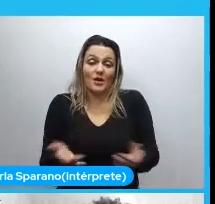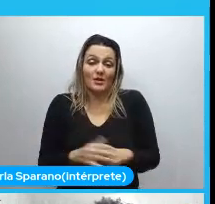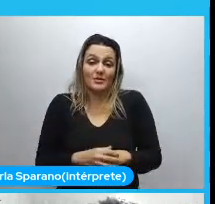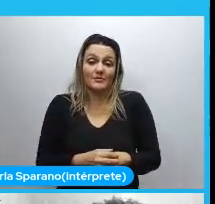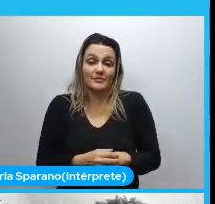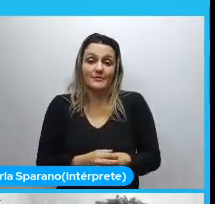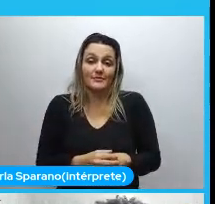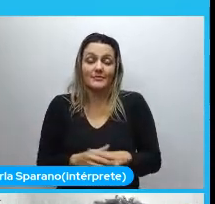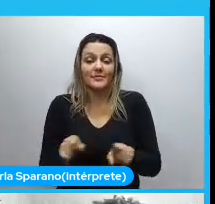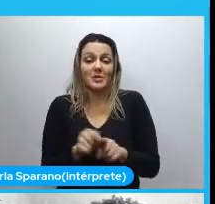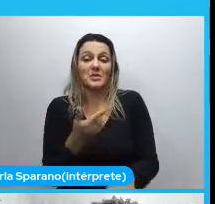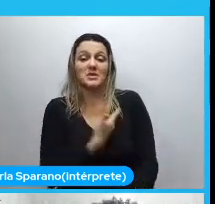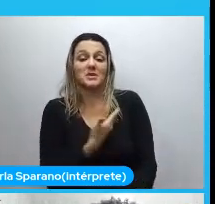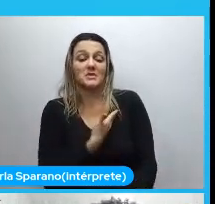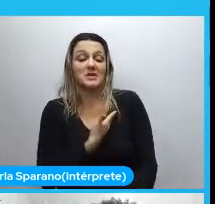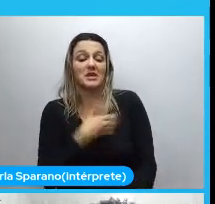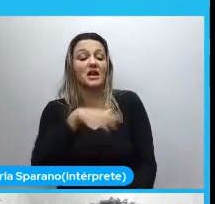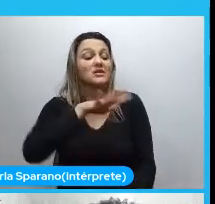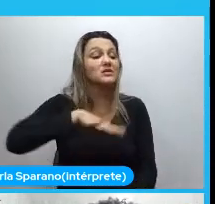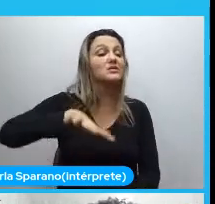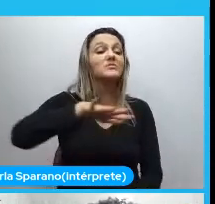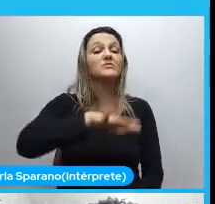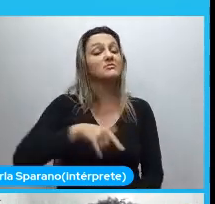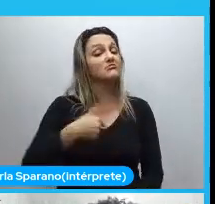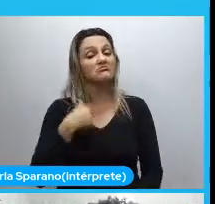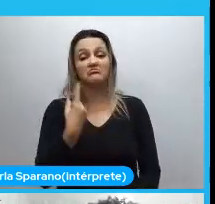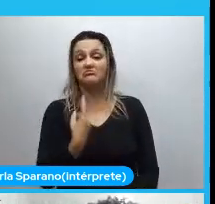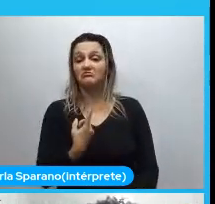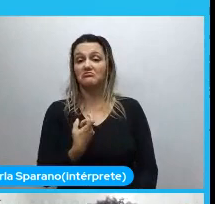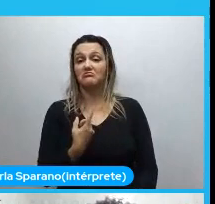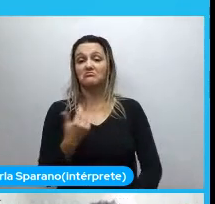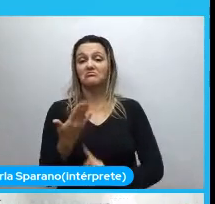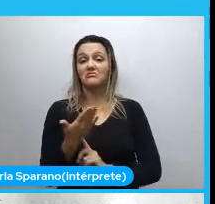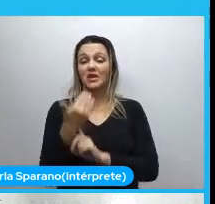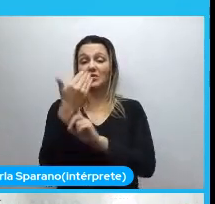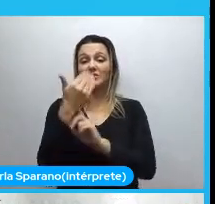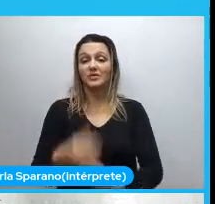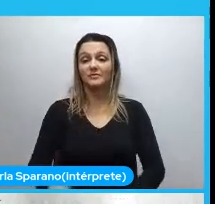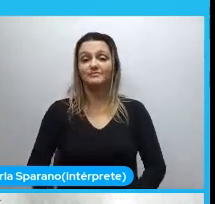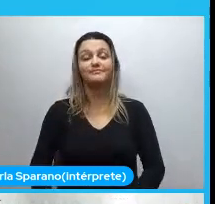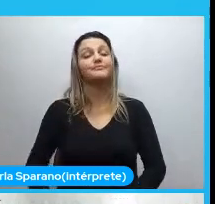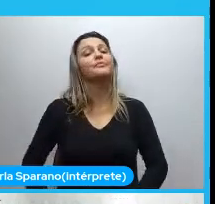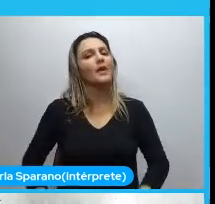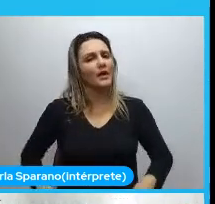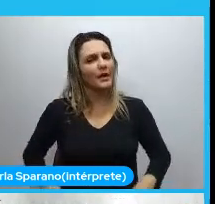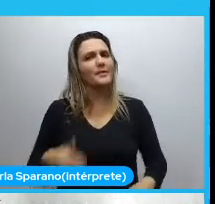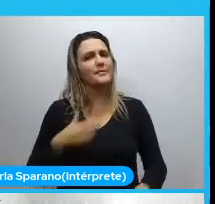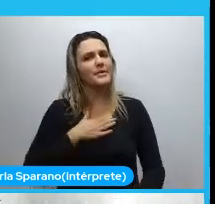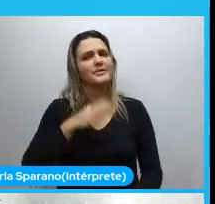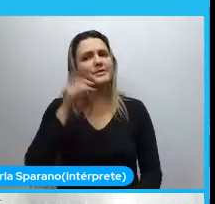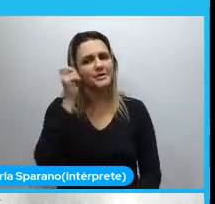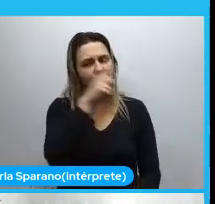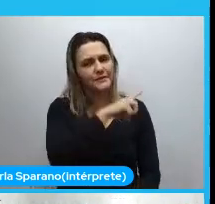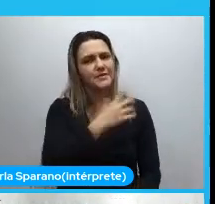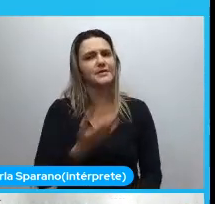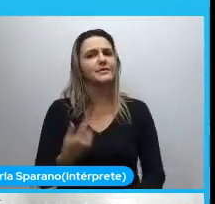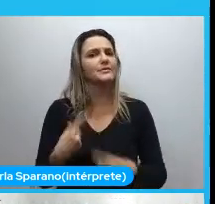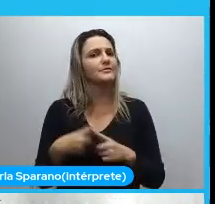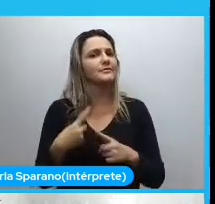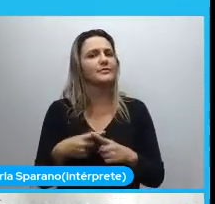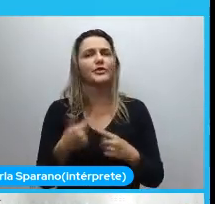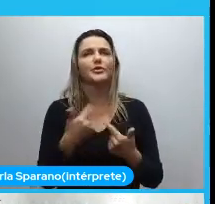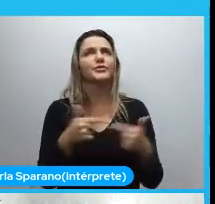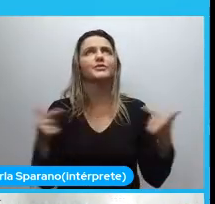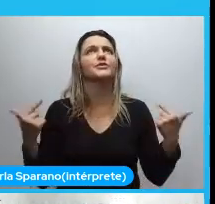nível de amizade e essas coisas. E aí... Para mim era difícil. Porque eu não tinha isso